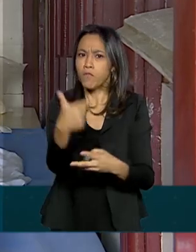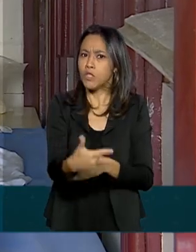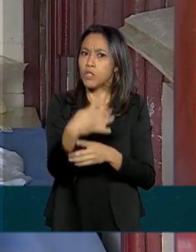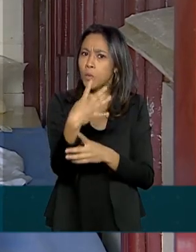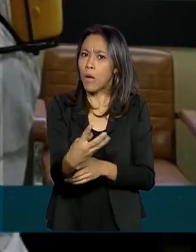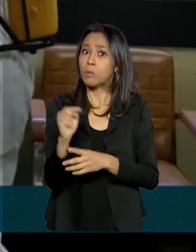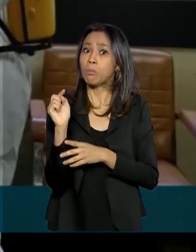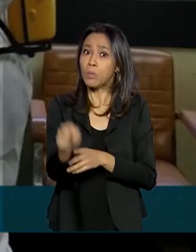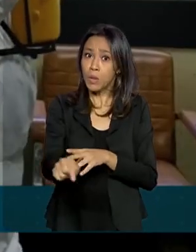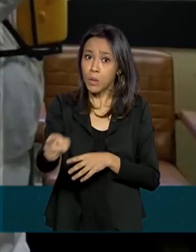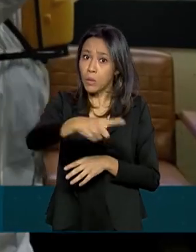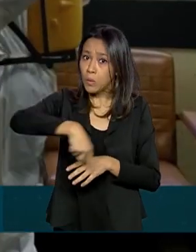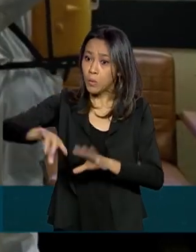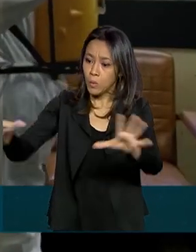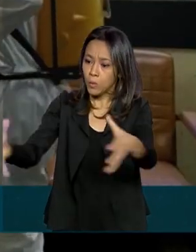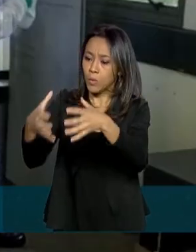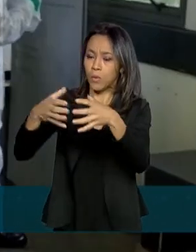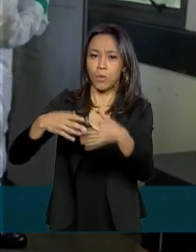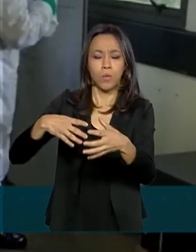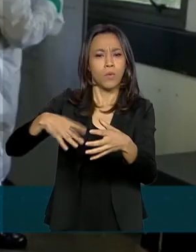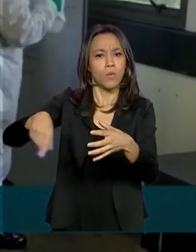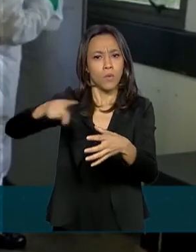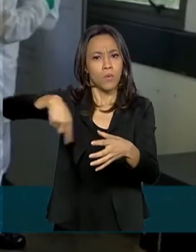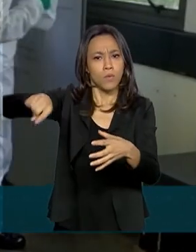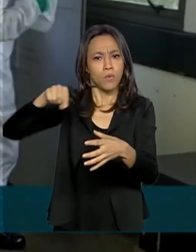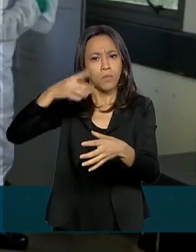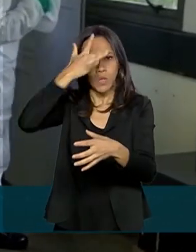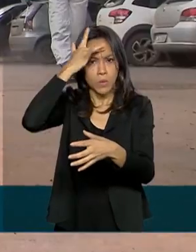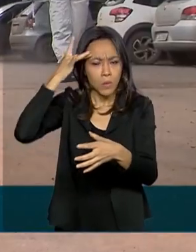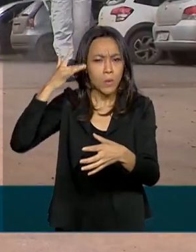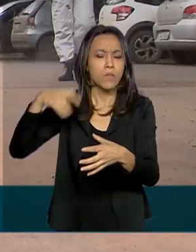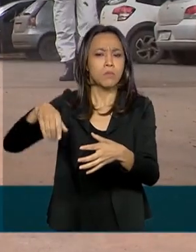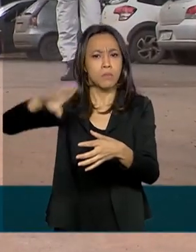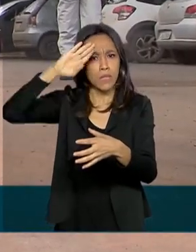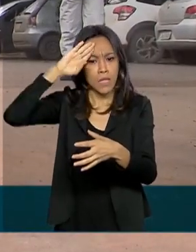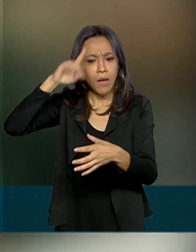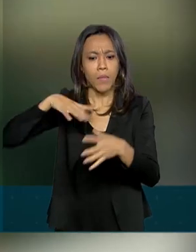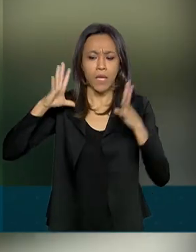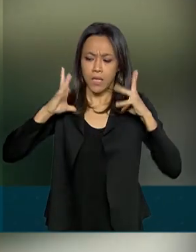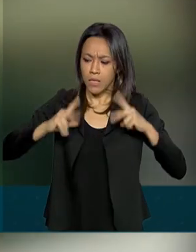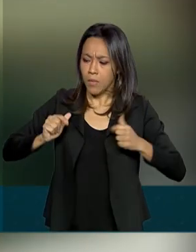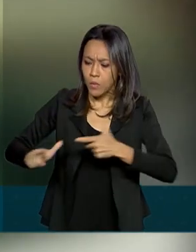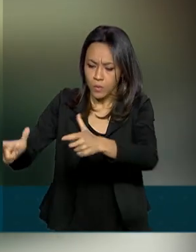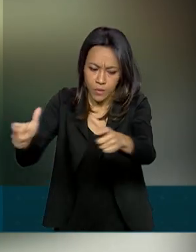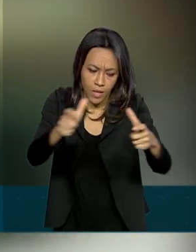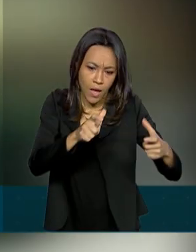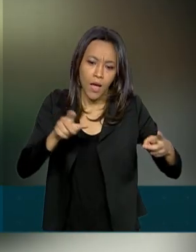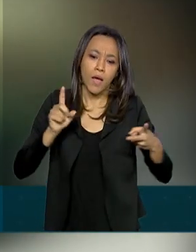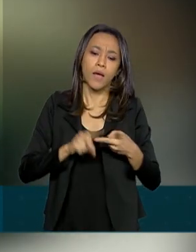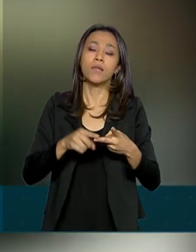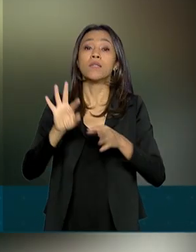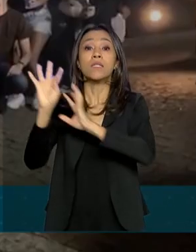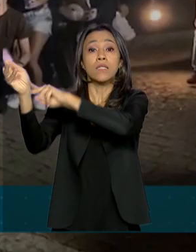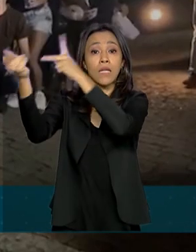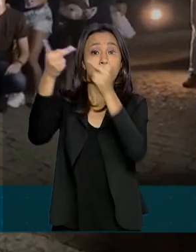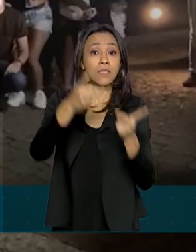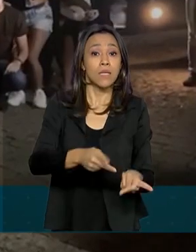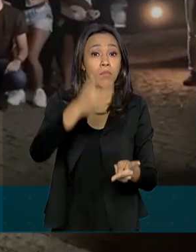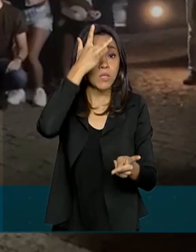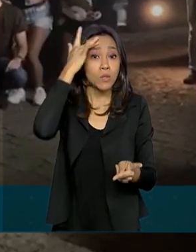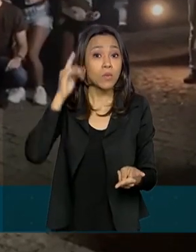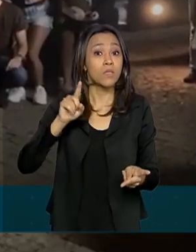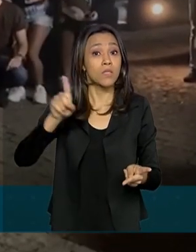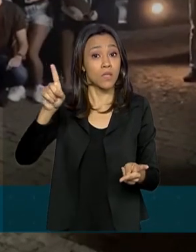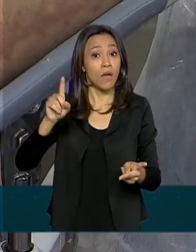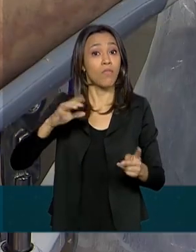militares, em medidas como a descontaminação de áreas públicas, resgates de brasileiros que estavam